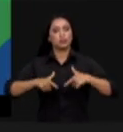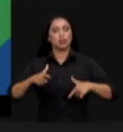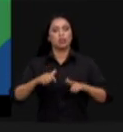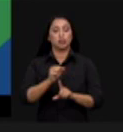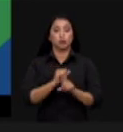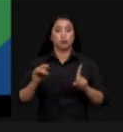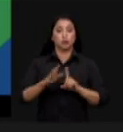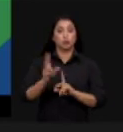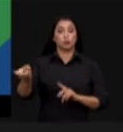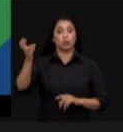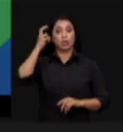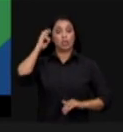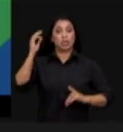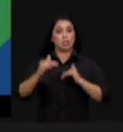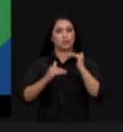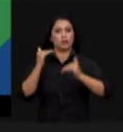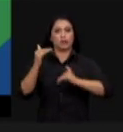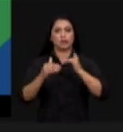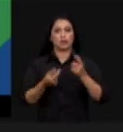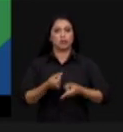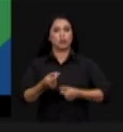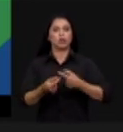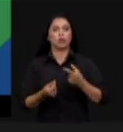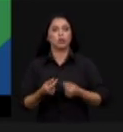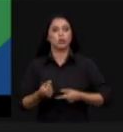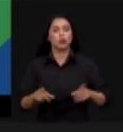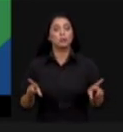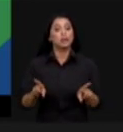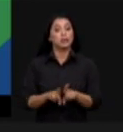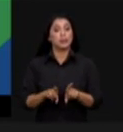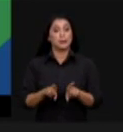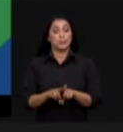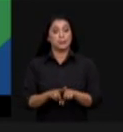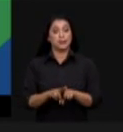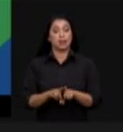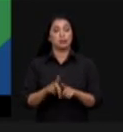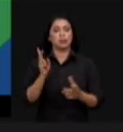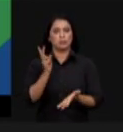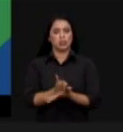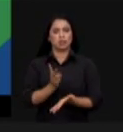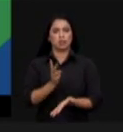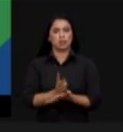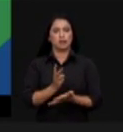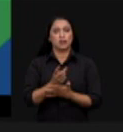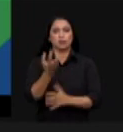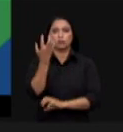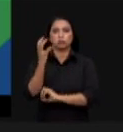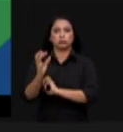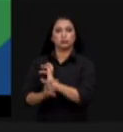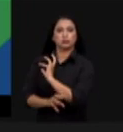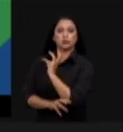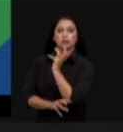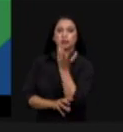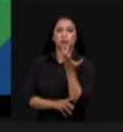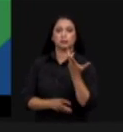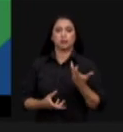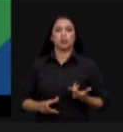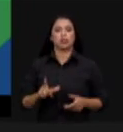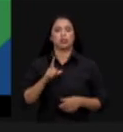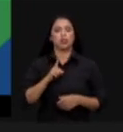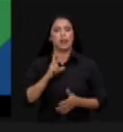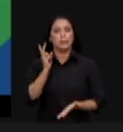o desenvolvimento econômico local e também para a preservação do meio ambiente A preservação da